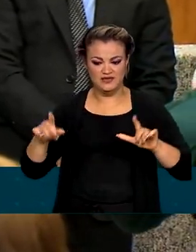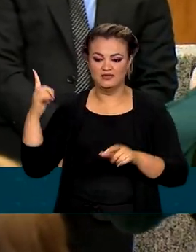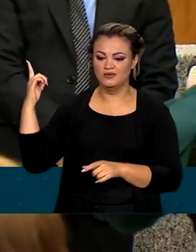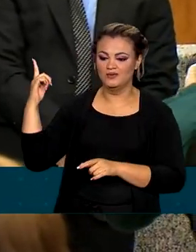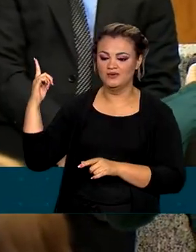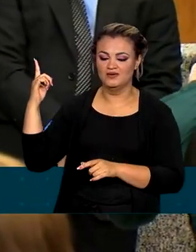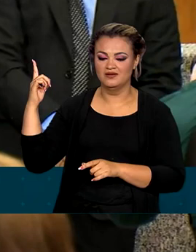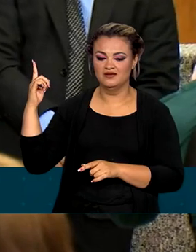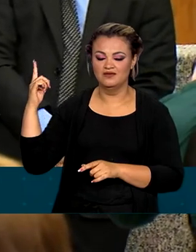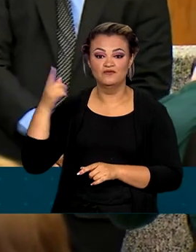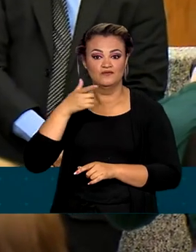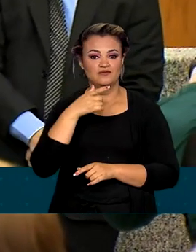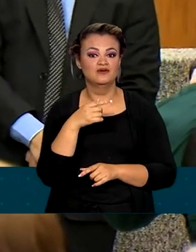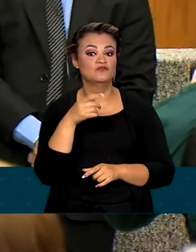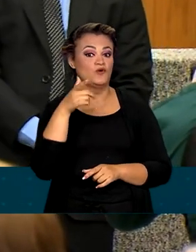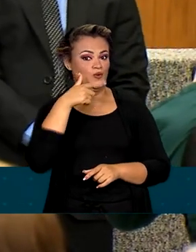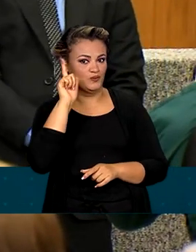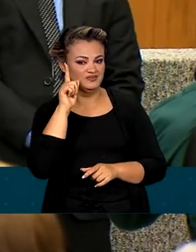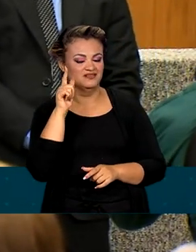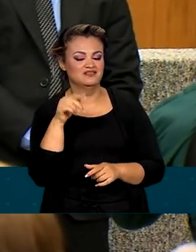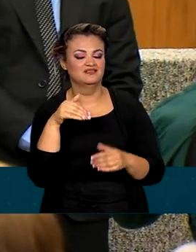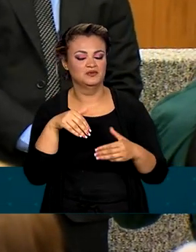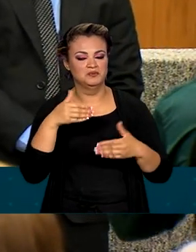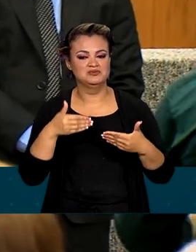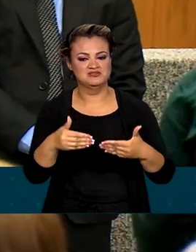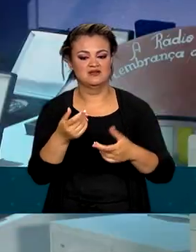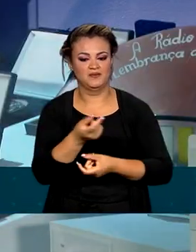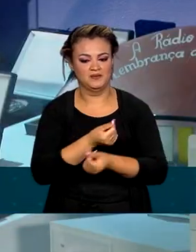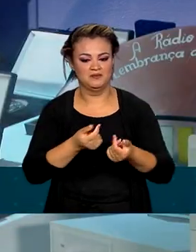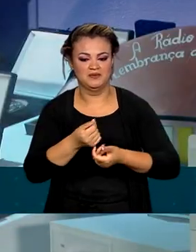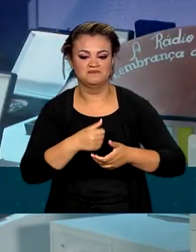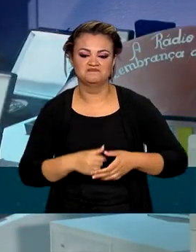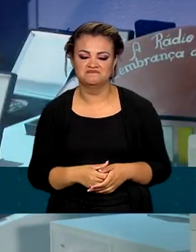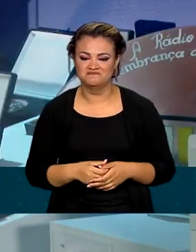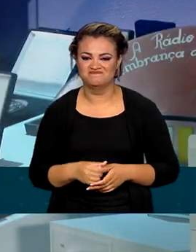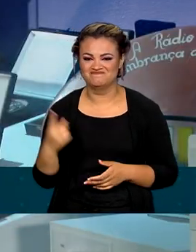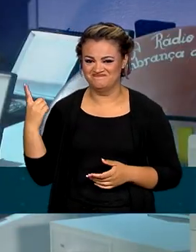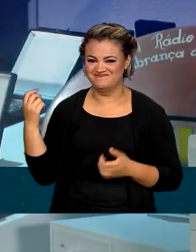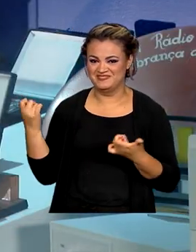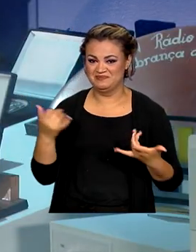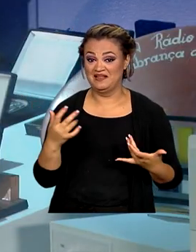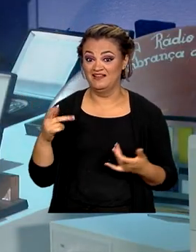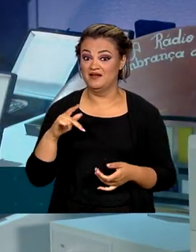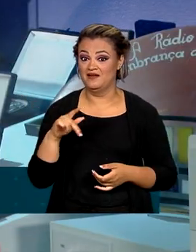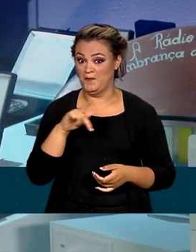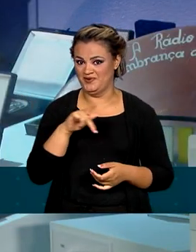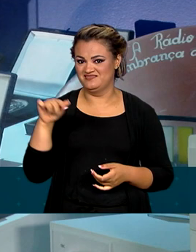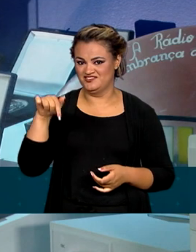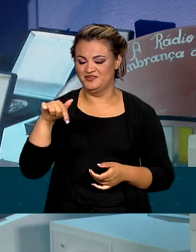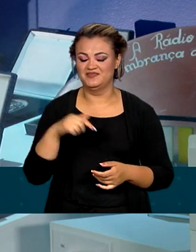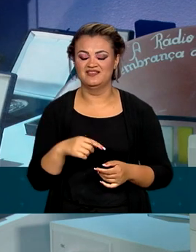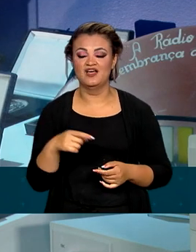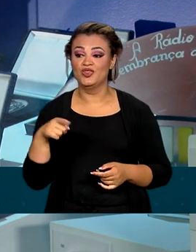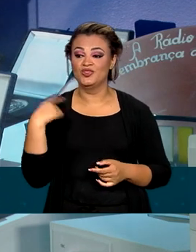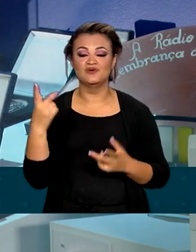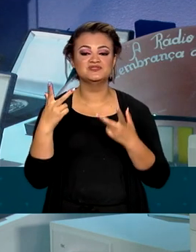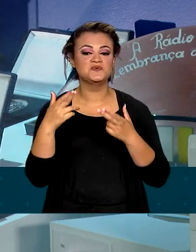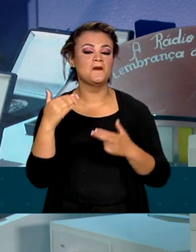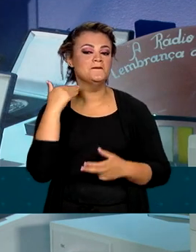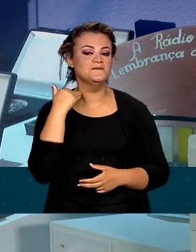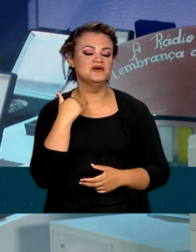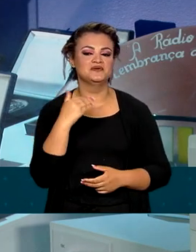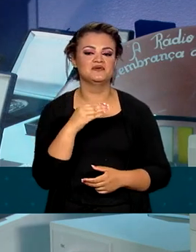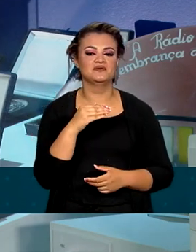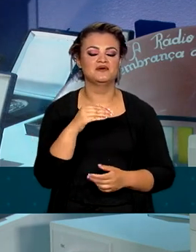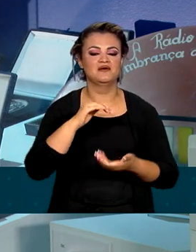ocorreu nesta quarta-feira no Ministério da Economia. Hoje, o nível da EBC é igual ao do Banco do Brasil, igual ao da